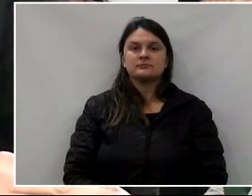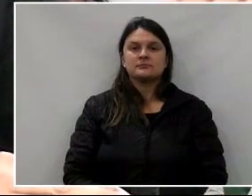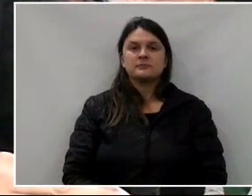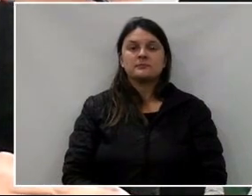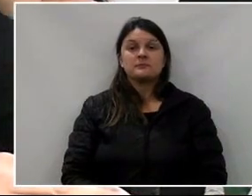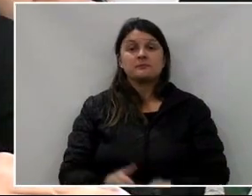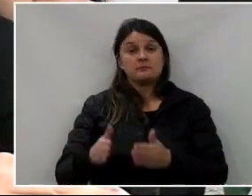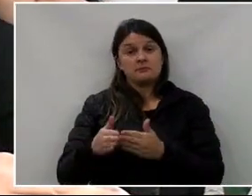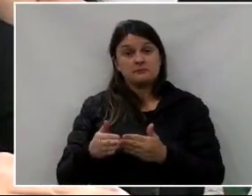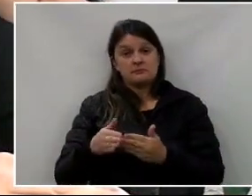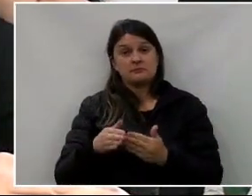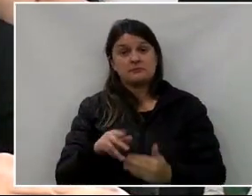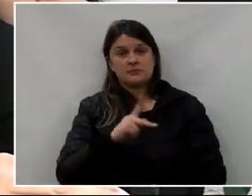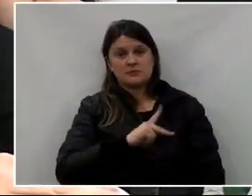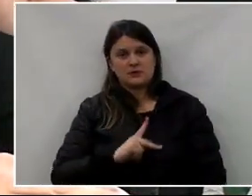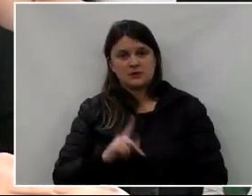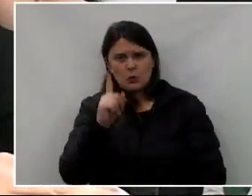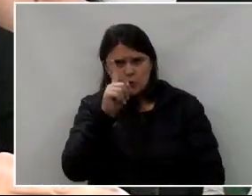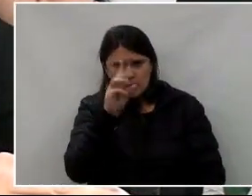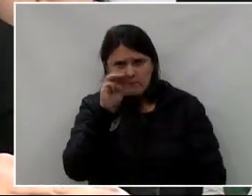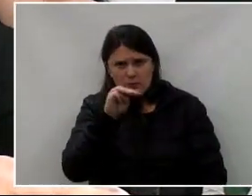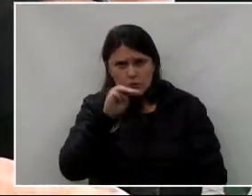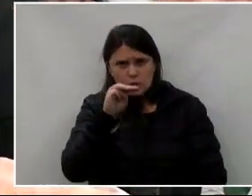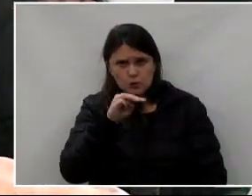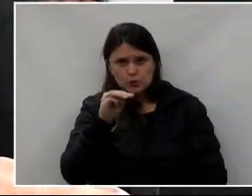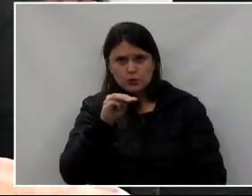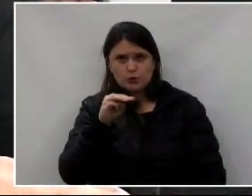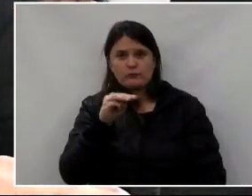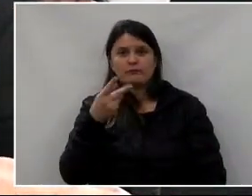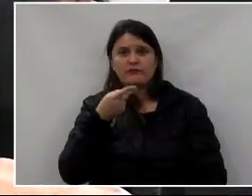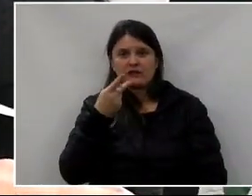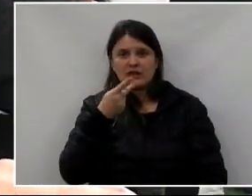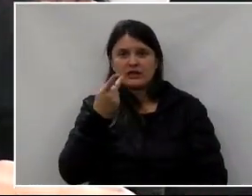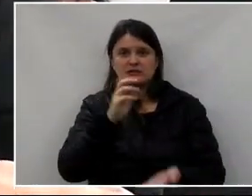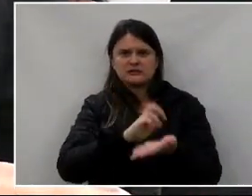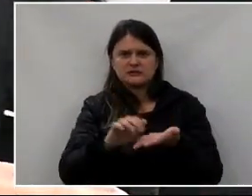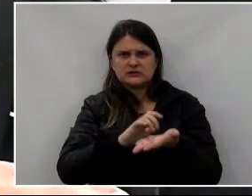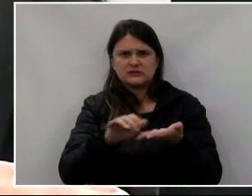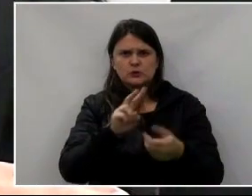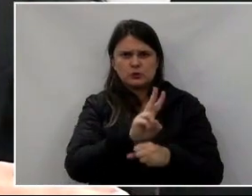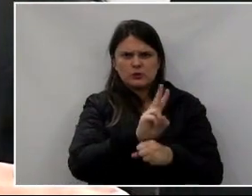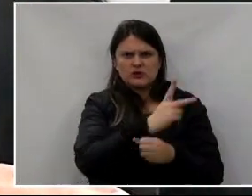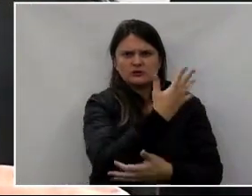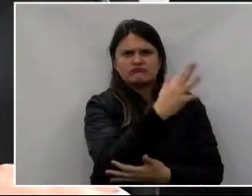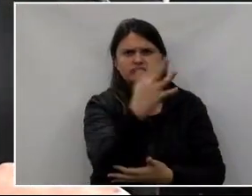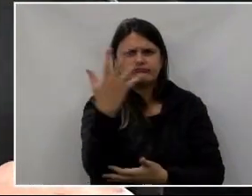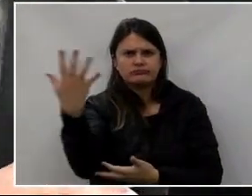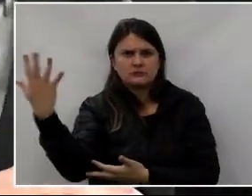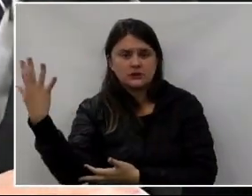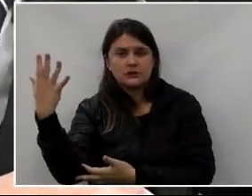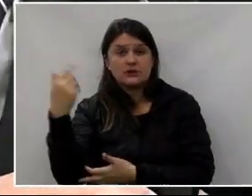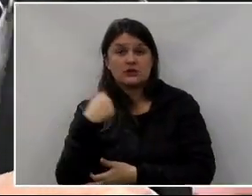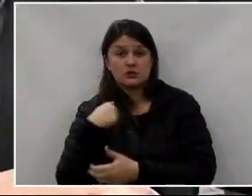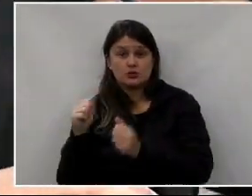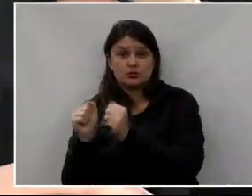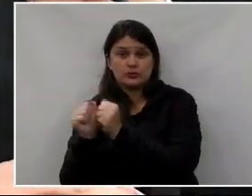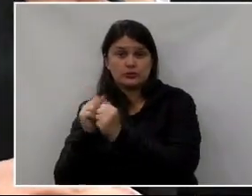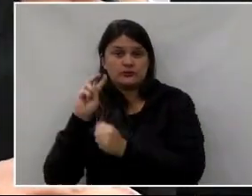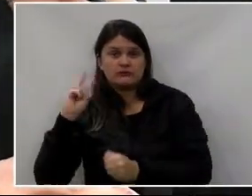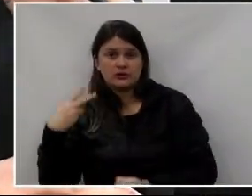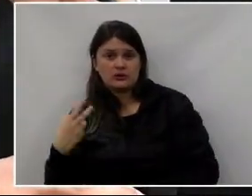Peço para senhor presidente mais um minutinho para me falar a respeito da secretaria do meio ambiente. Nós estivemos junto com o vereador